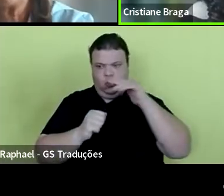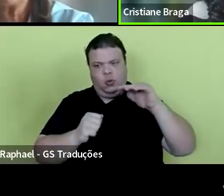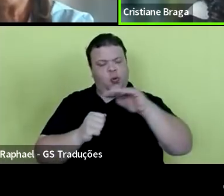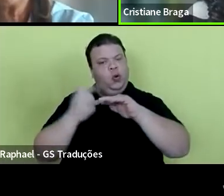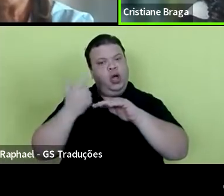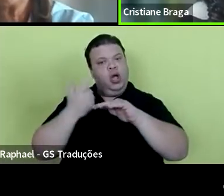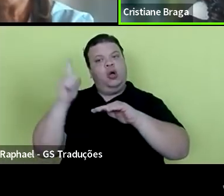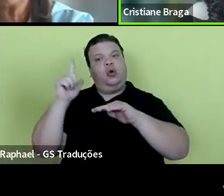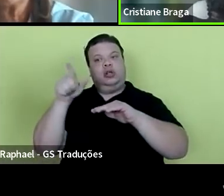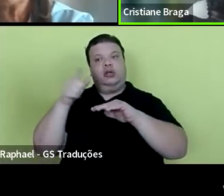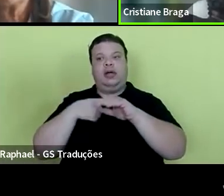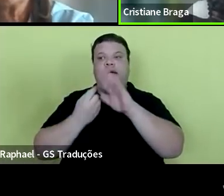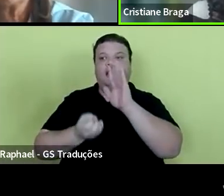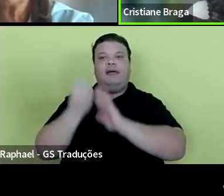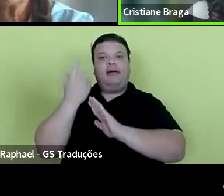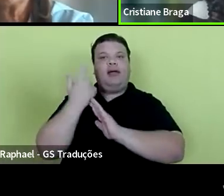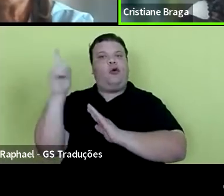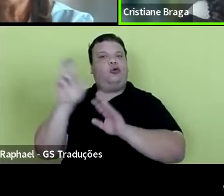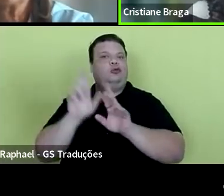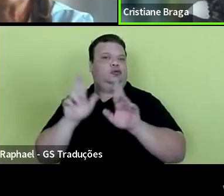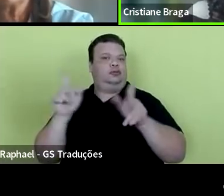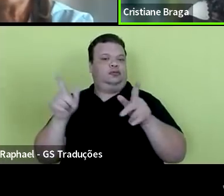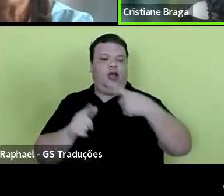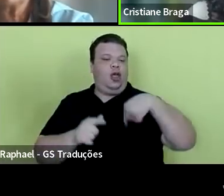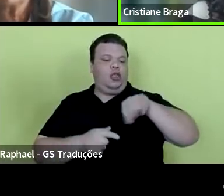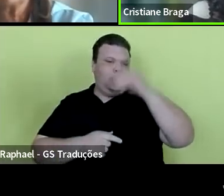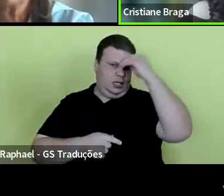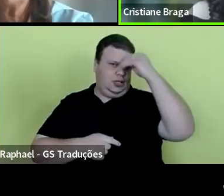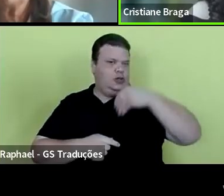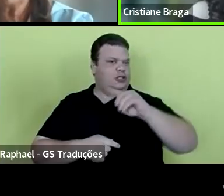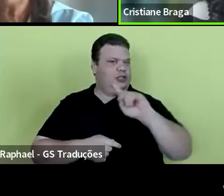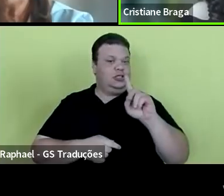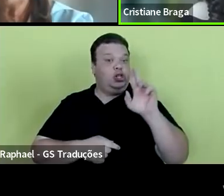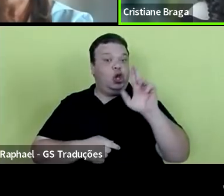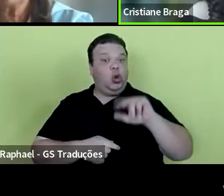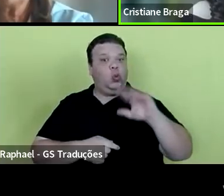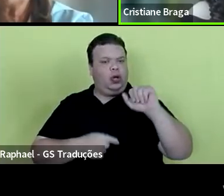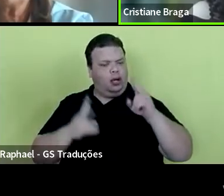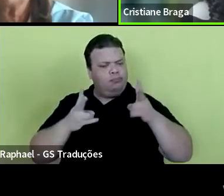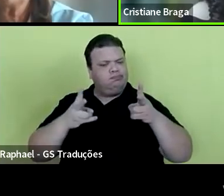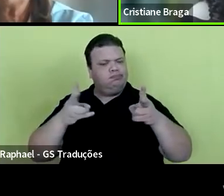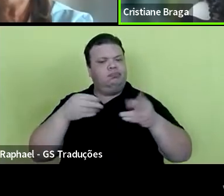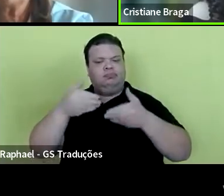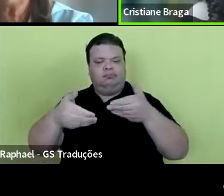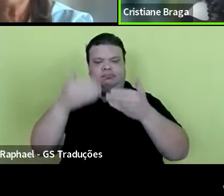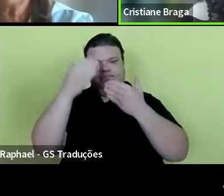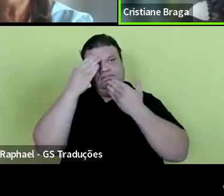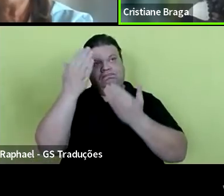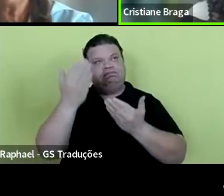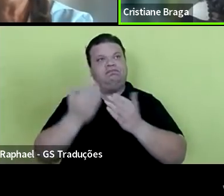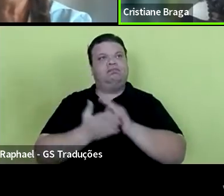fazer de outro modo. Nós não desistimos e vamos adiante. Muito obrigada.